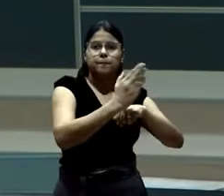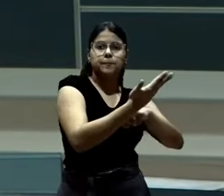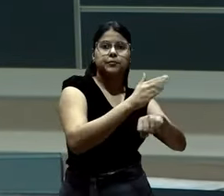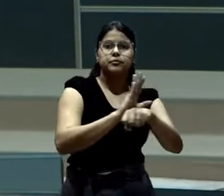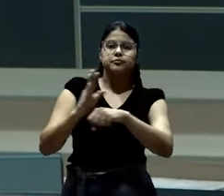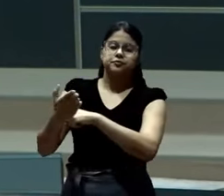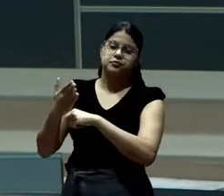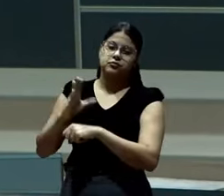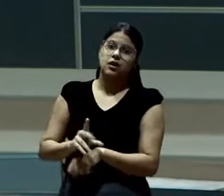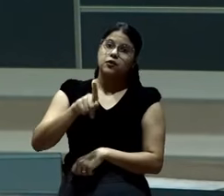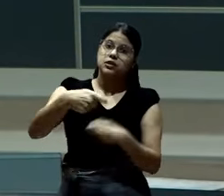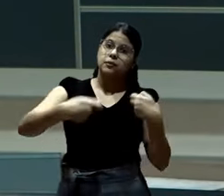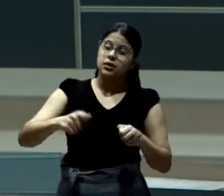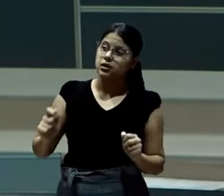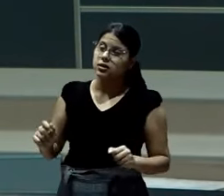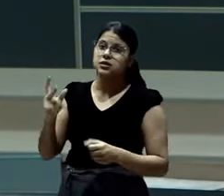na sua vida para você cuidar.